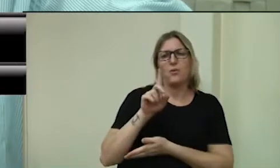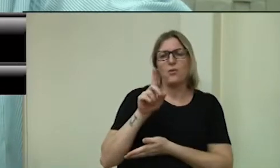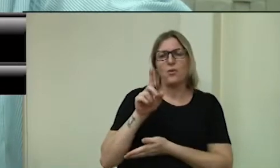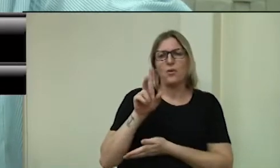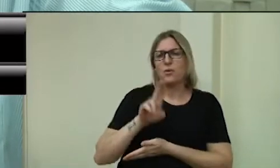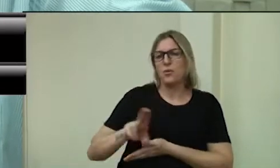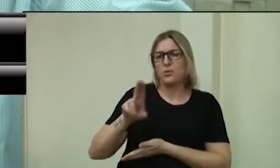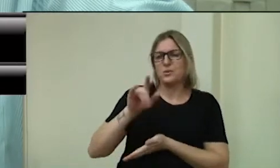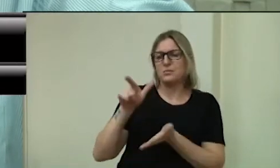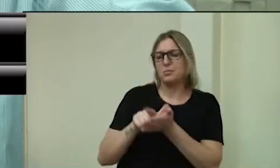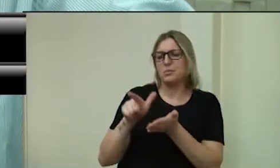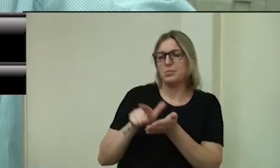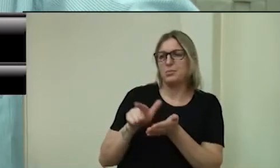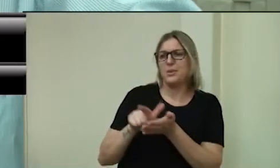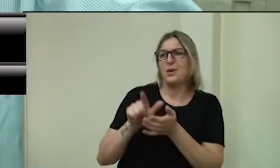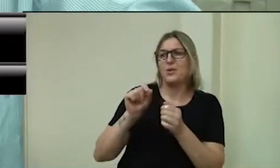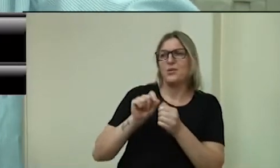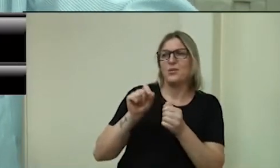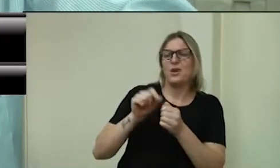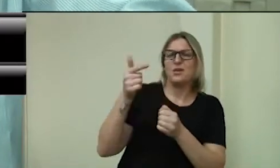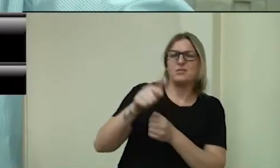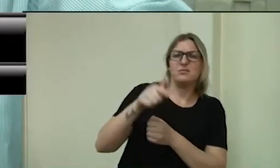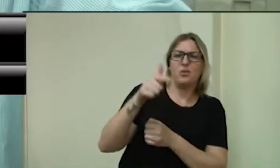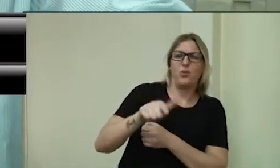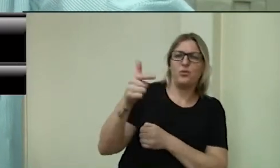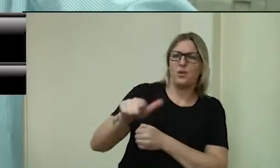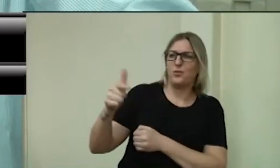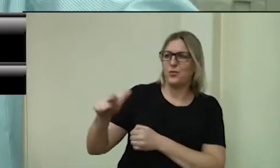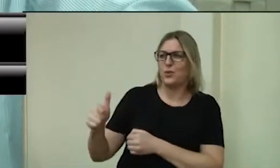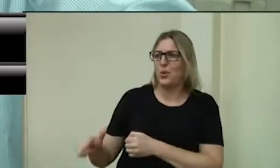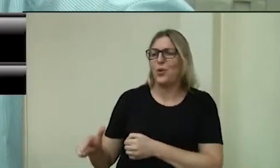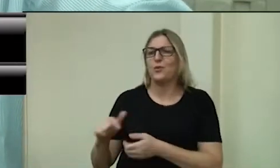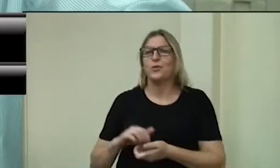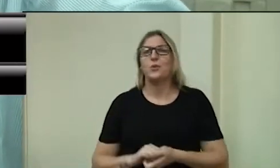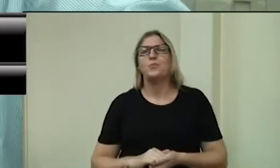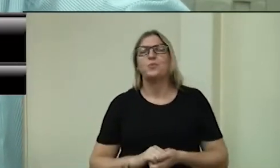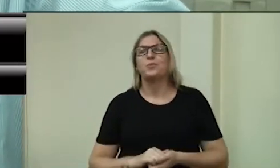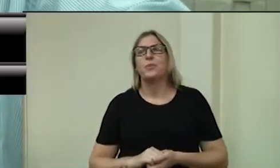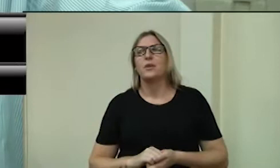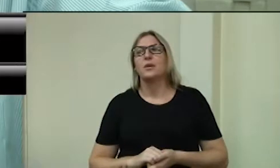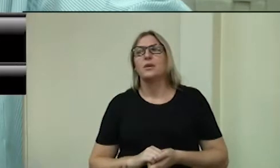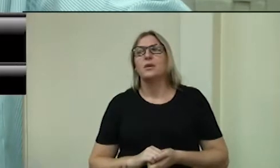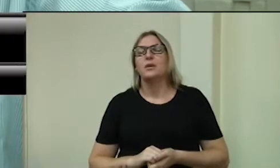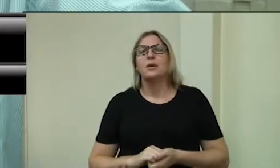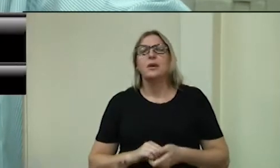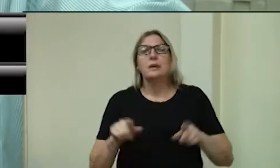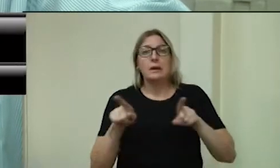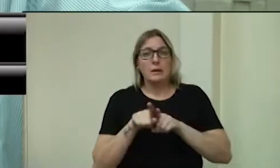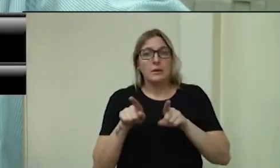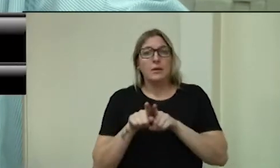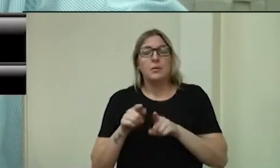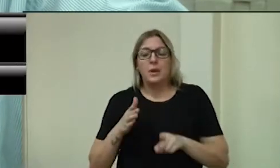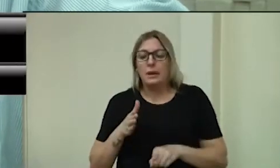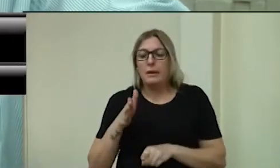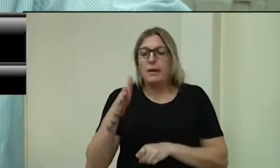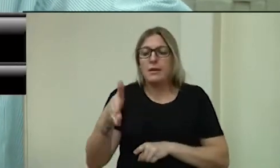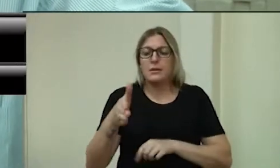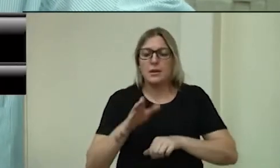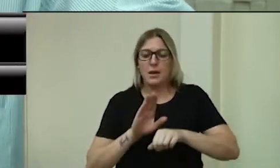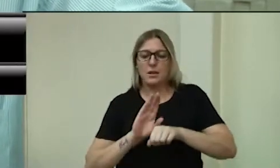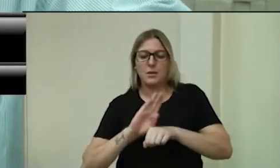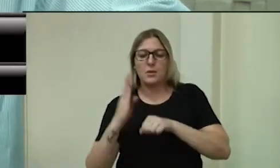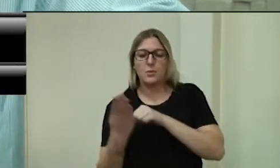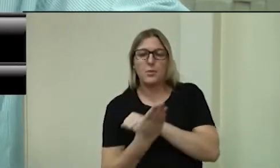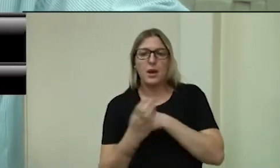porta-voz. Os dois no Novo Atlântico, nas duas entradas do Novo Atlântico, não é tanto, é pouca coisa. Nas duas